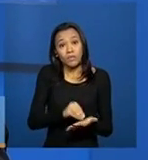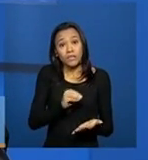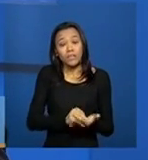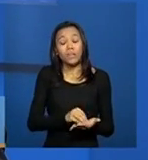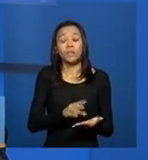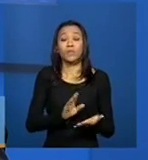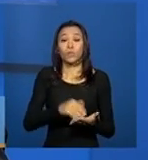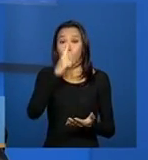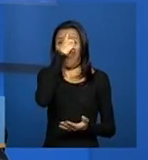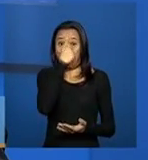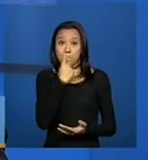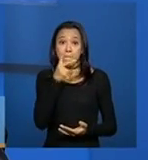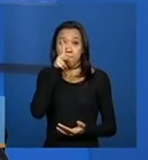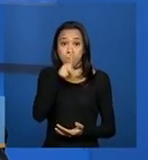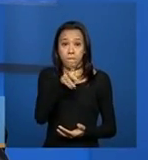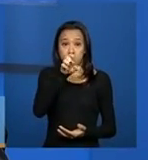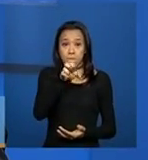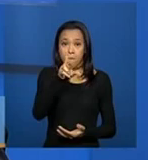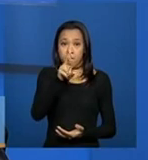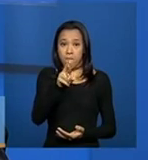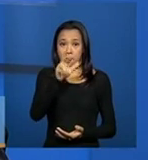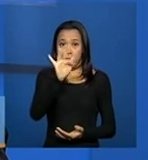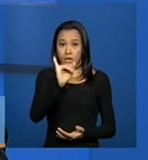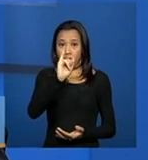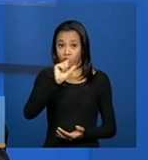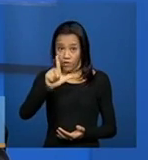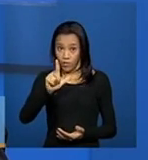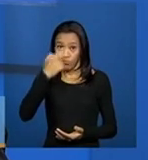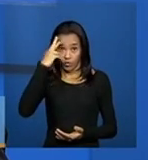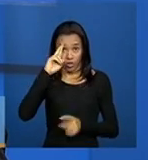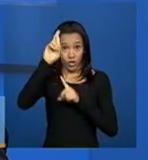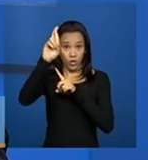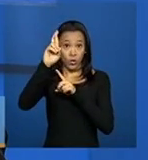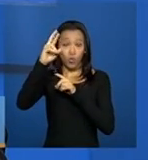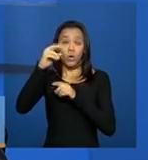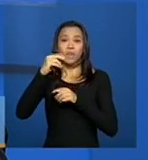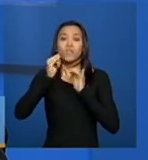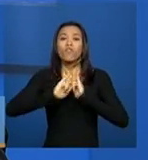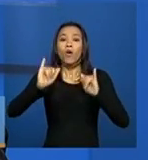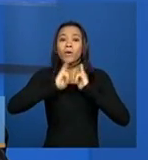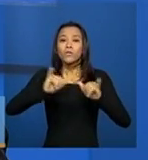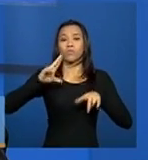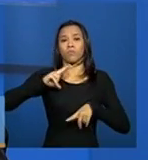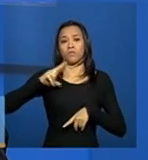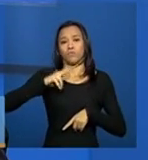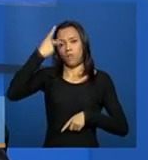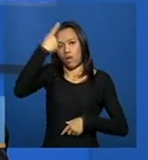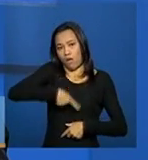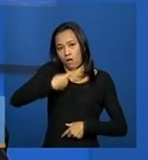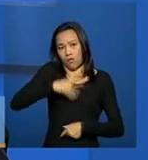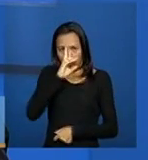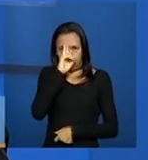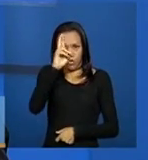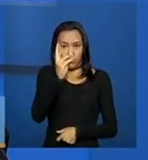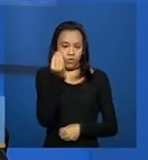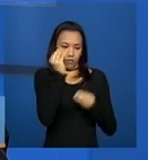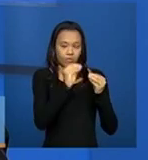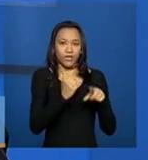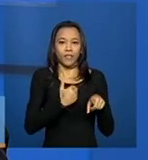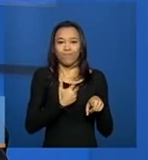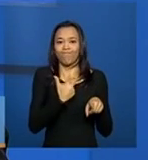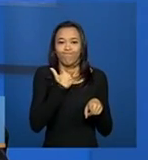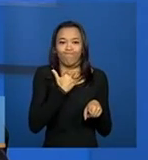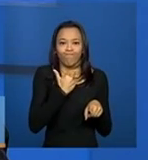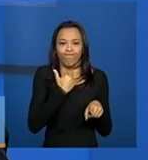do gestor. Muito comum no técnico gestor, que é o perfil delegado pelo gestor municipal. Nesses casos, eles